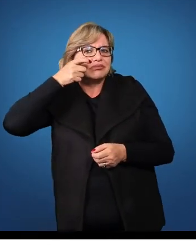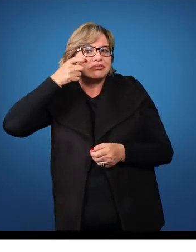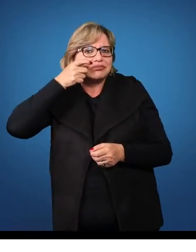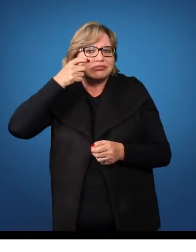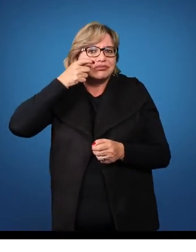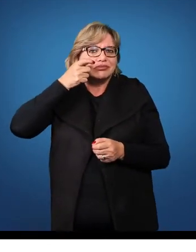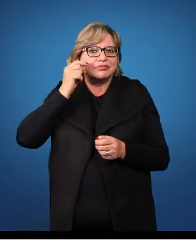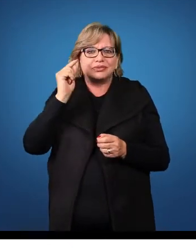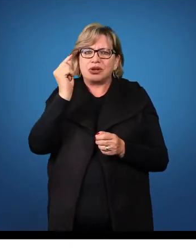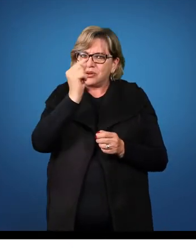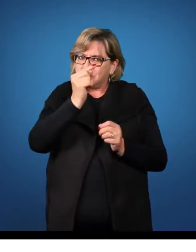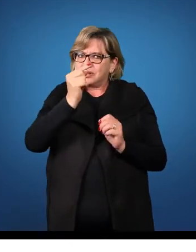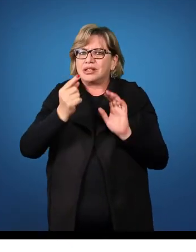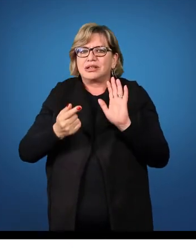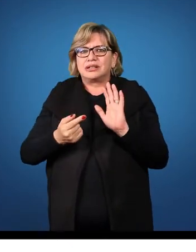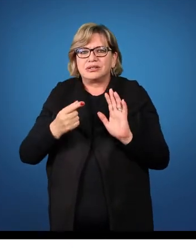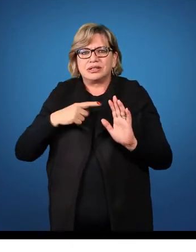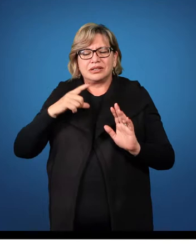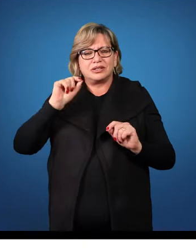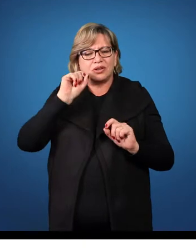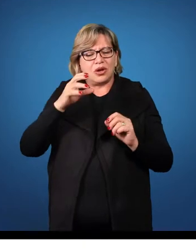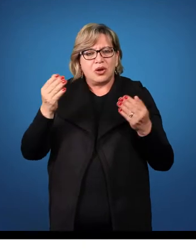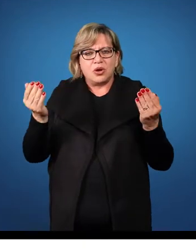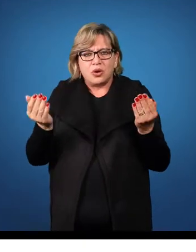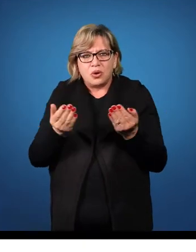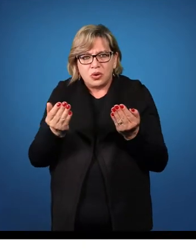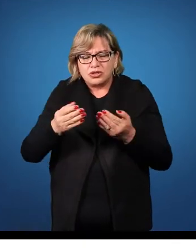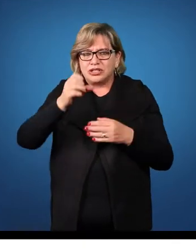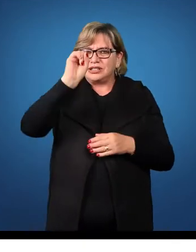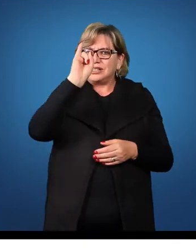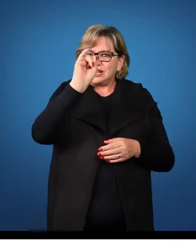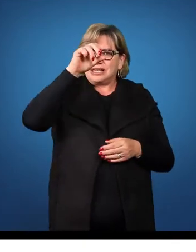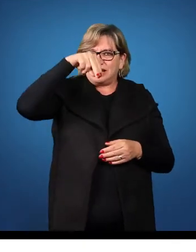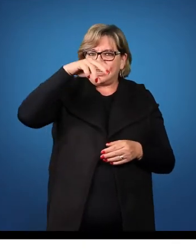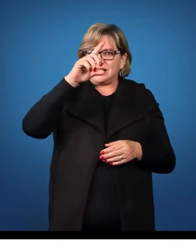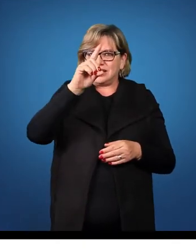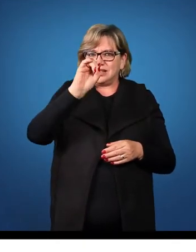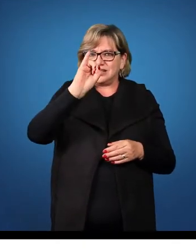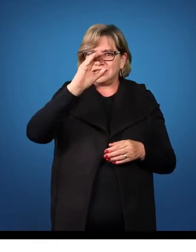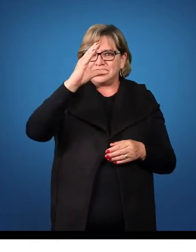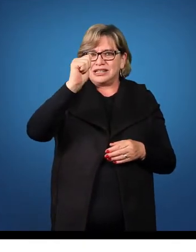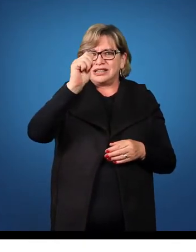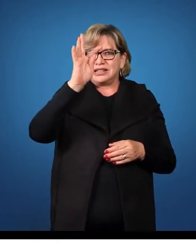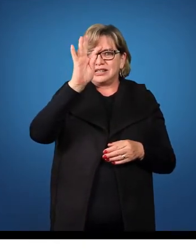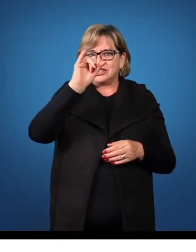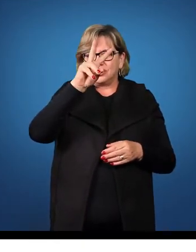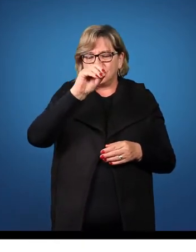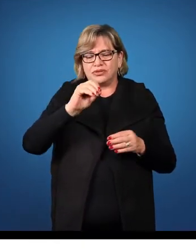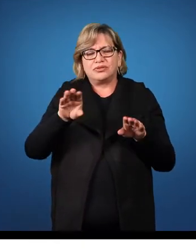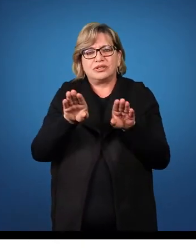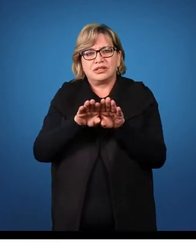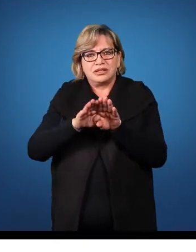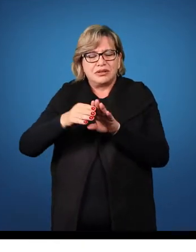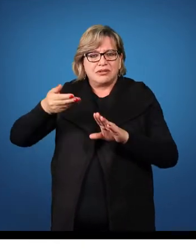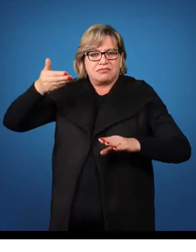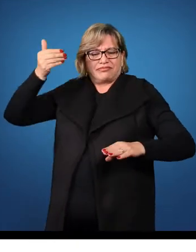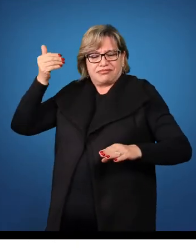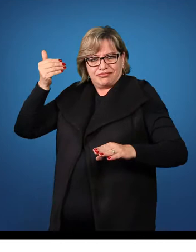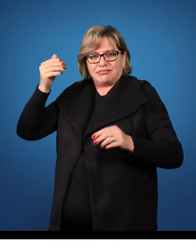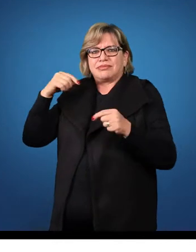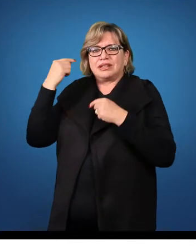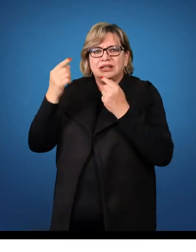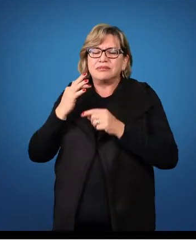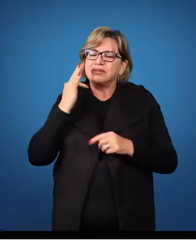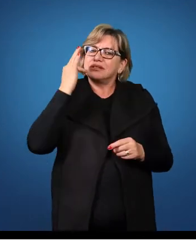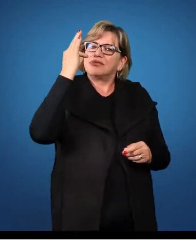que eu passei aqui somente o presente do indicativo, o pretérito imperfeito do indicativo